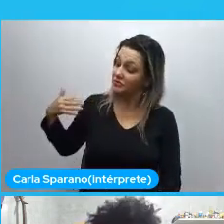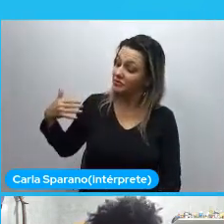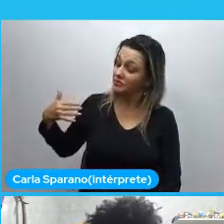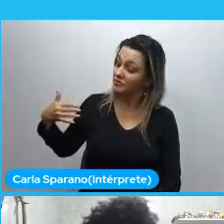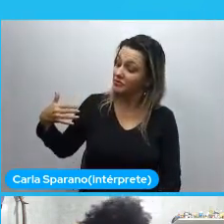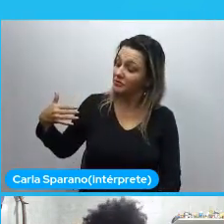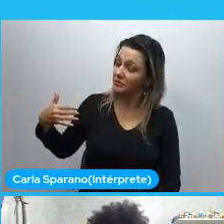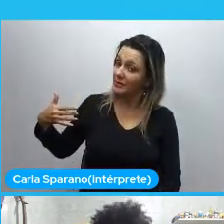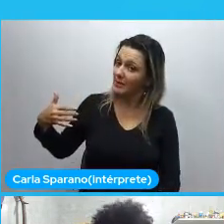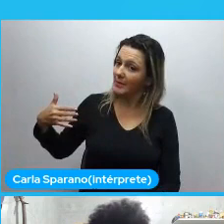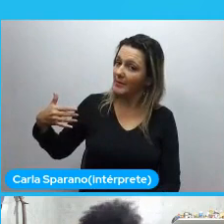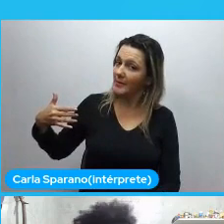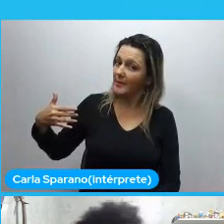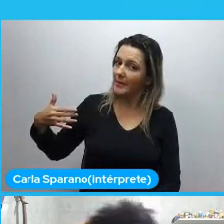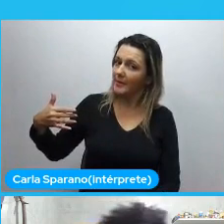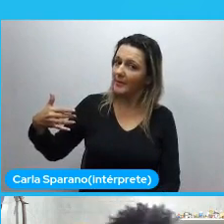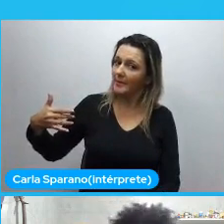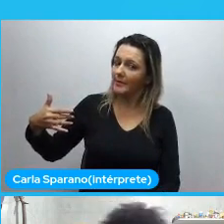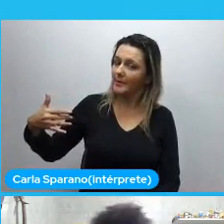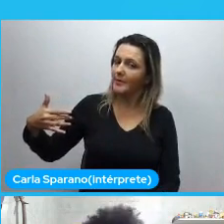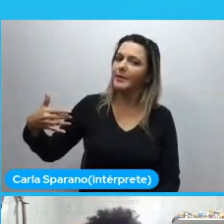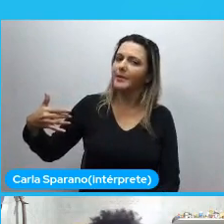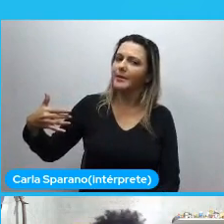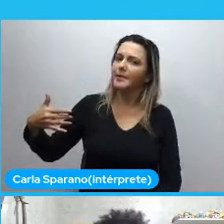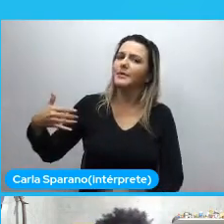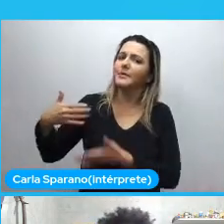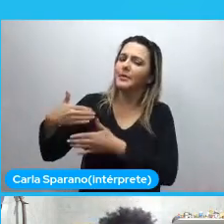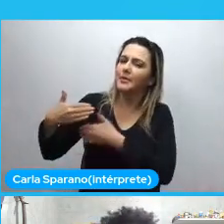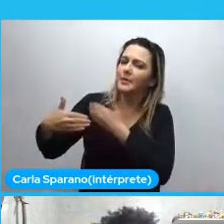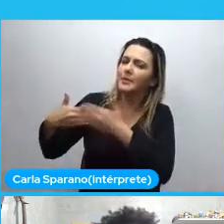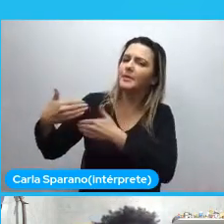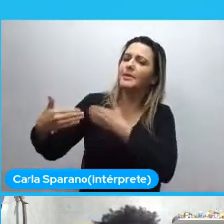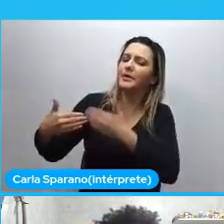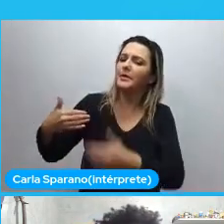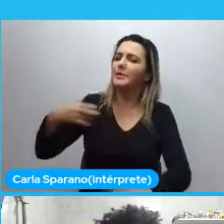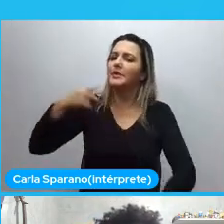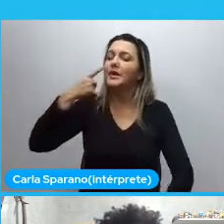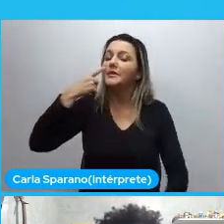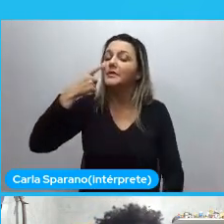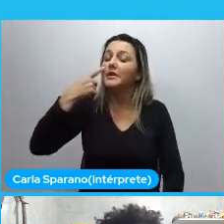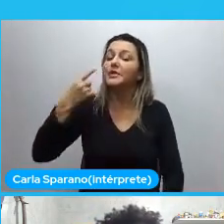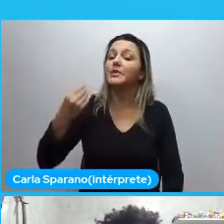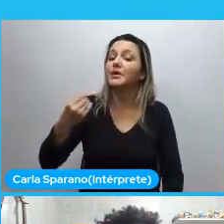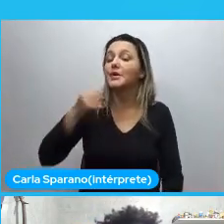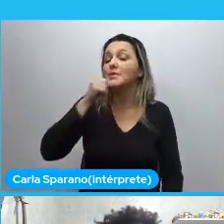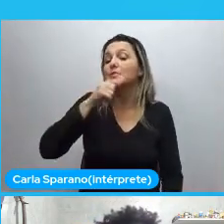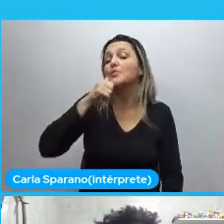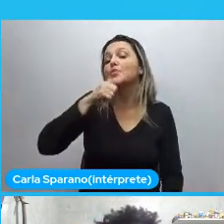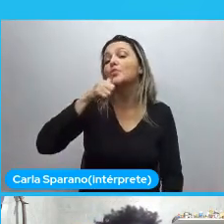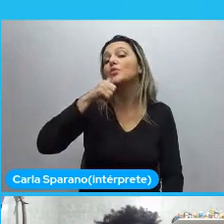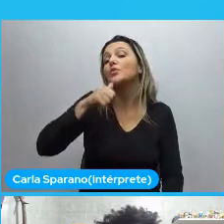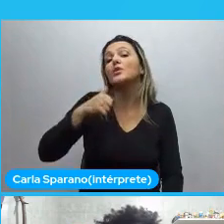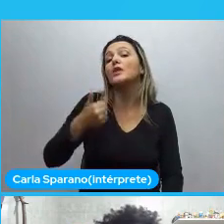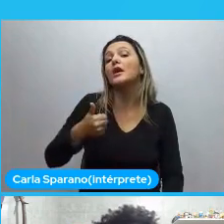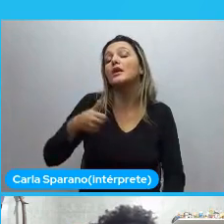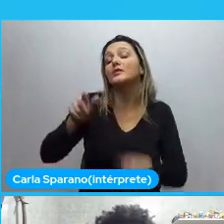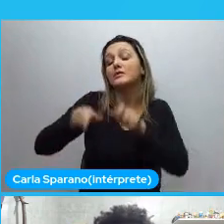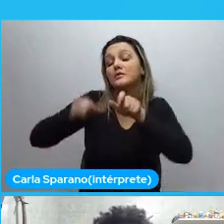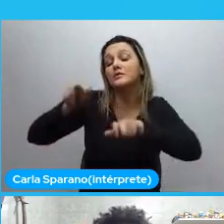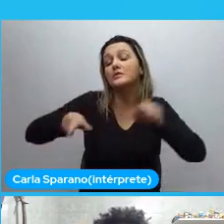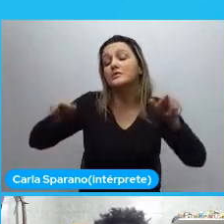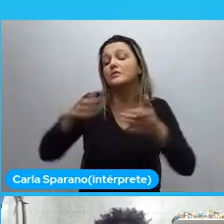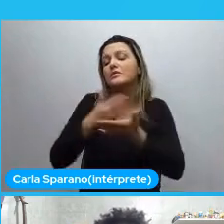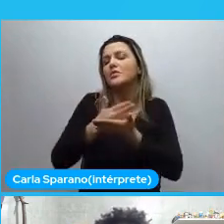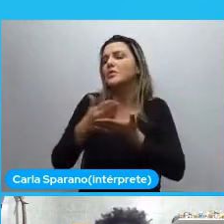começou. Em processos históricos. A gente vai ver. Que essas mulheres. Elas começaram. A se perceber.